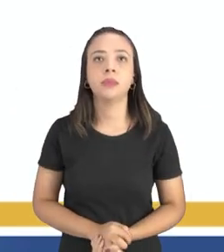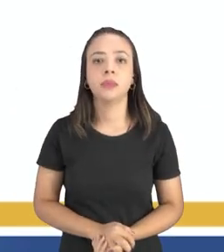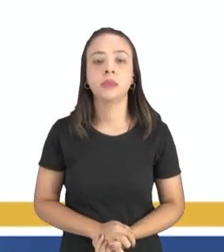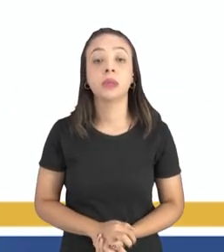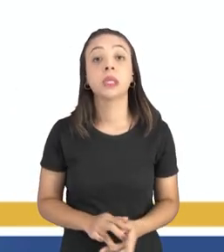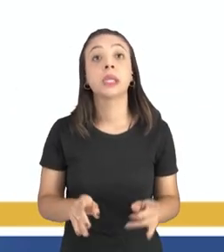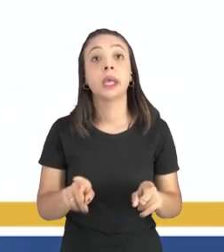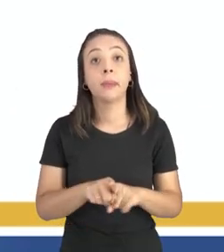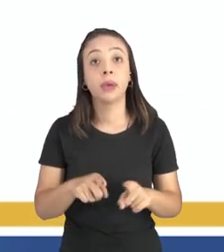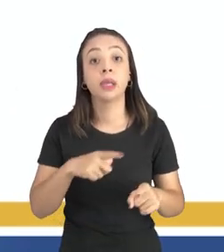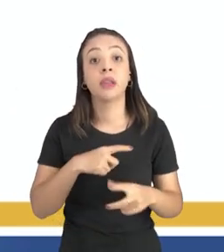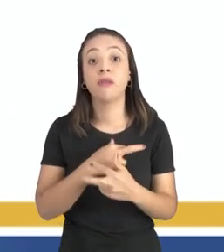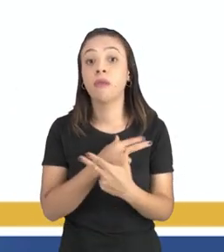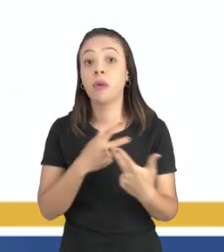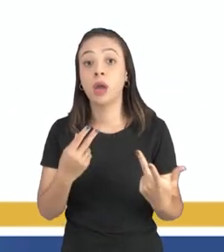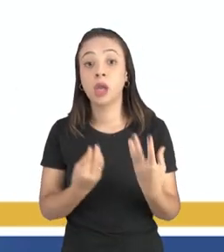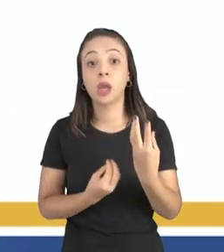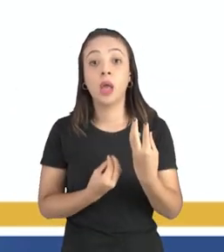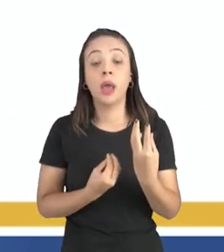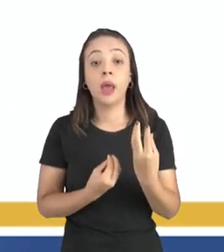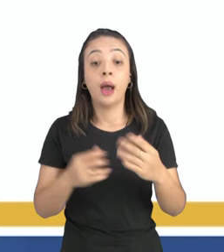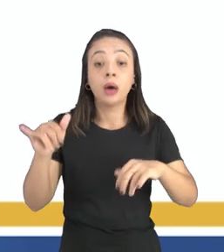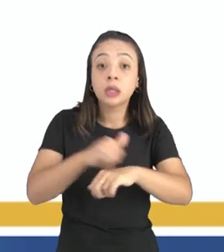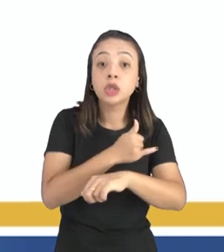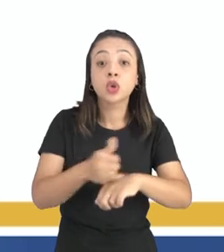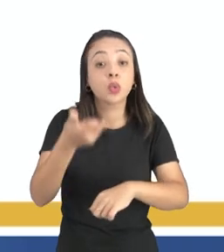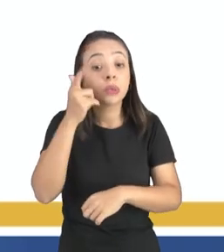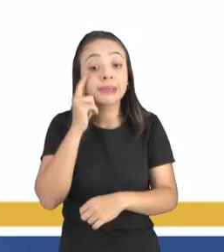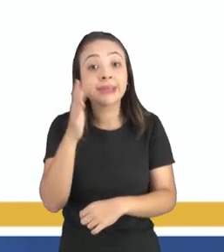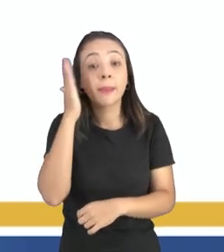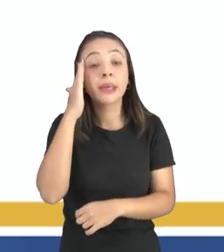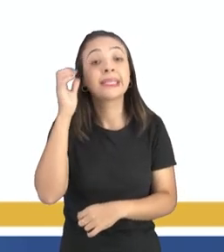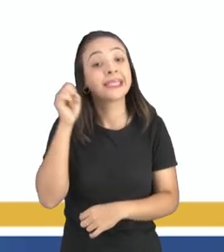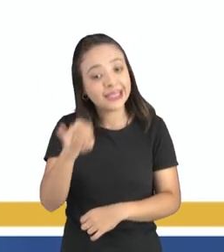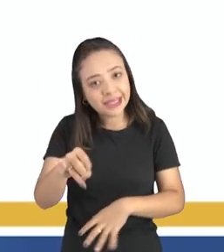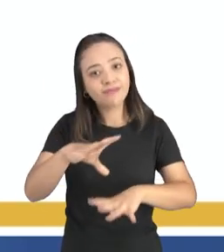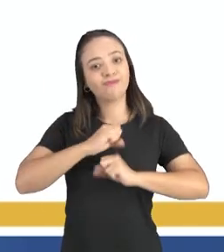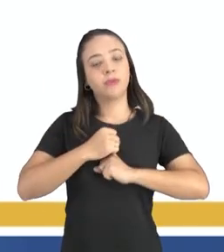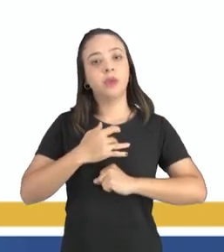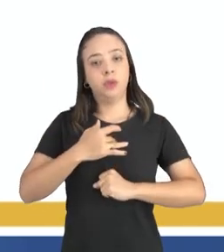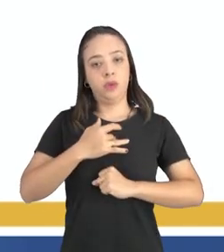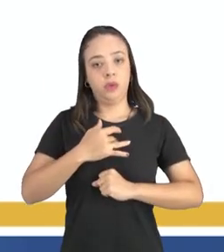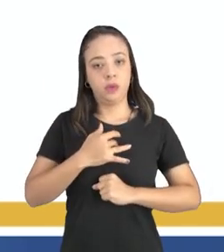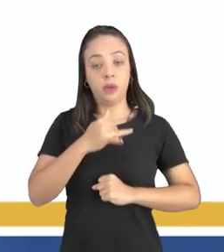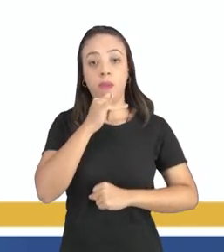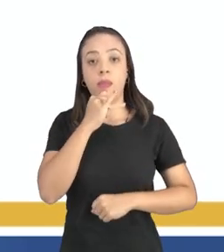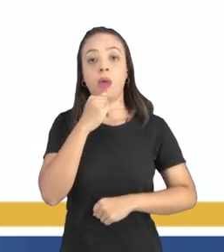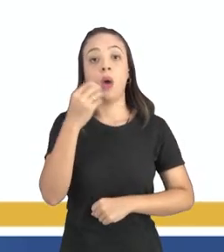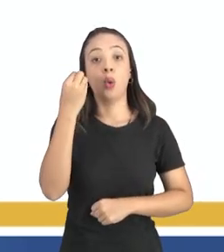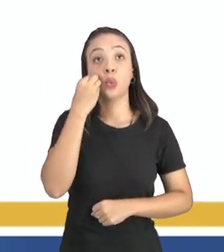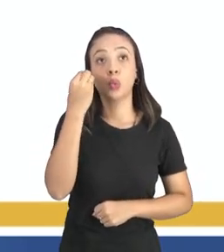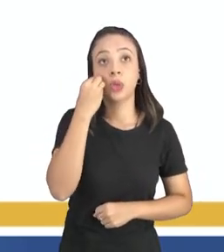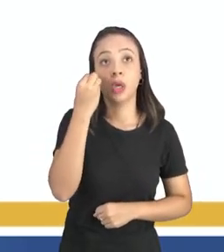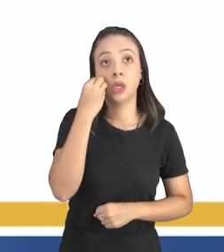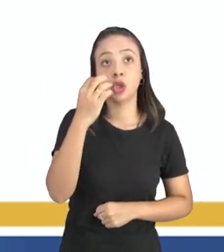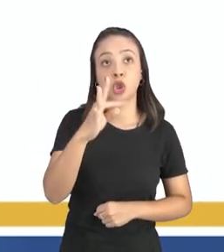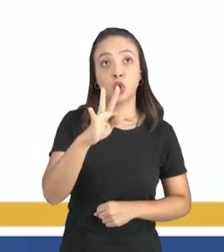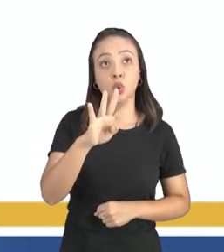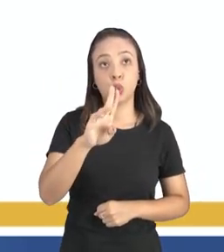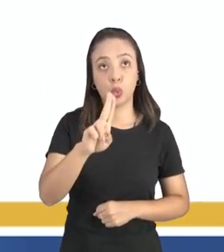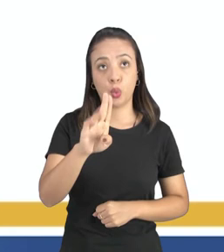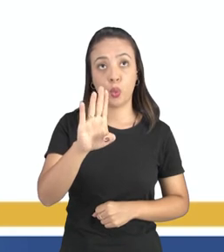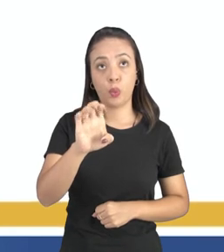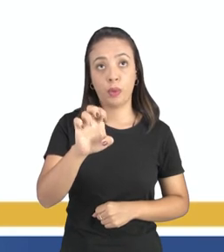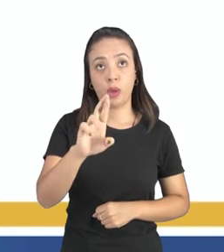de diagnosticar essa doença né um deles é o teste tuberculínico que é justamente